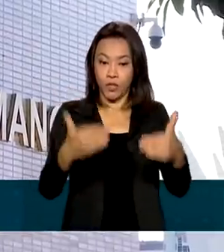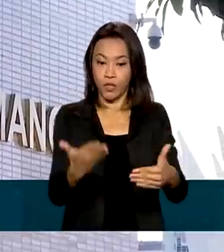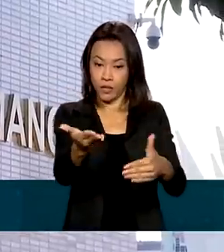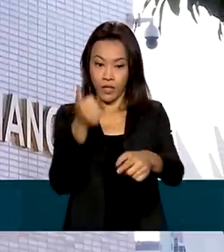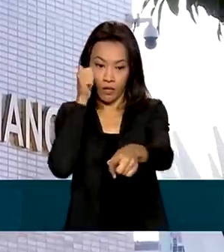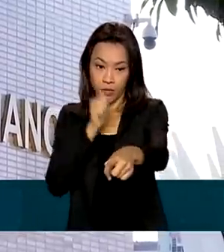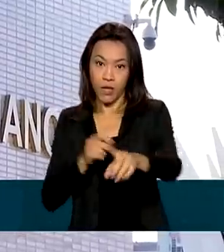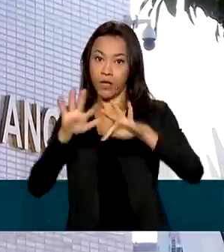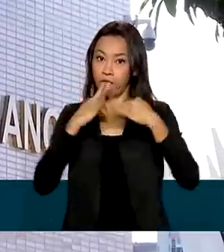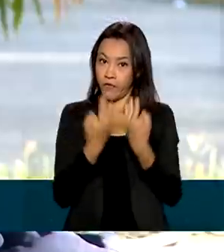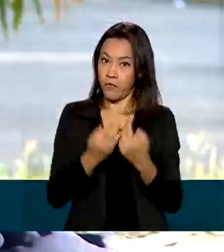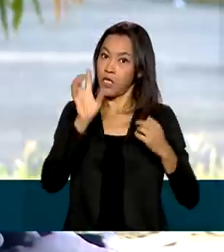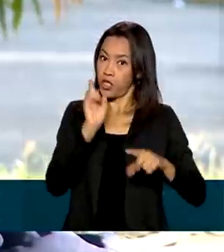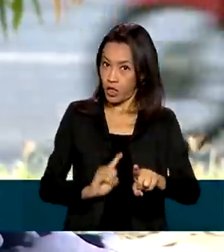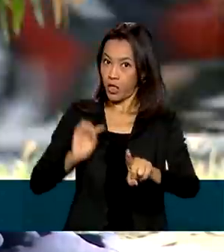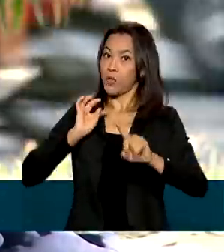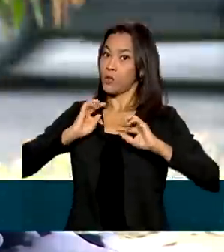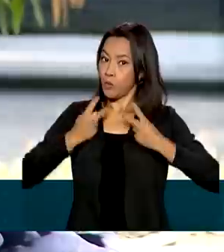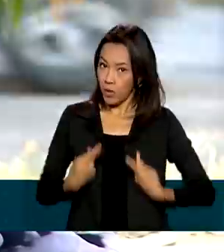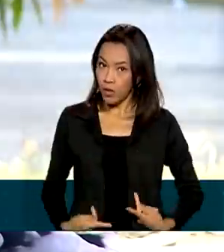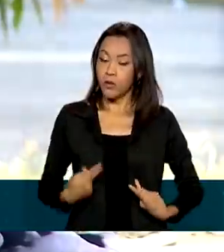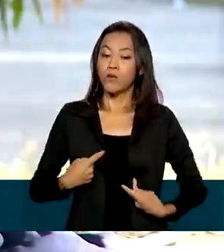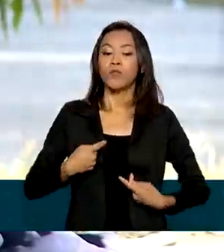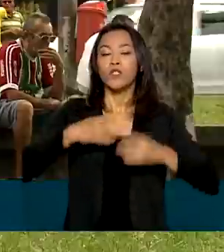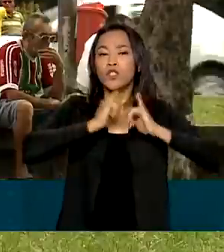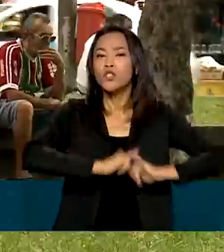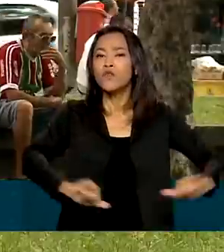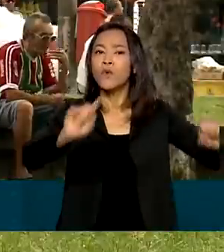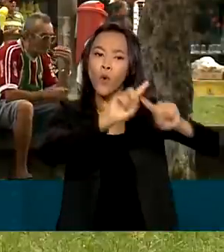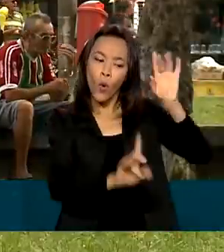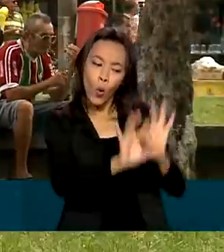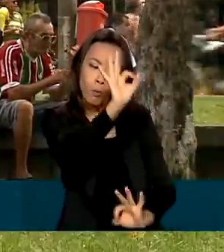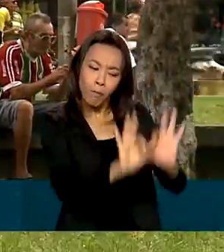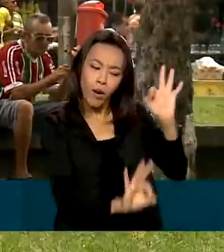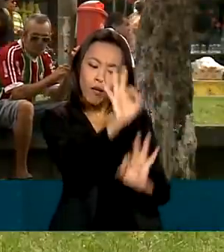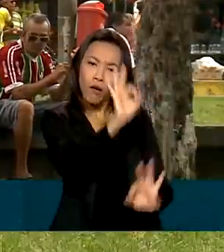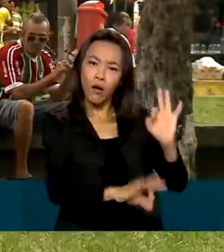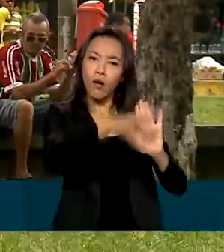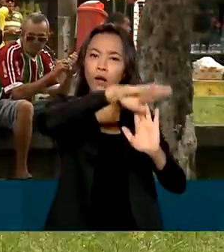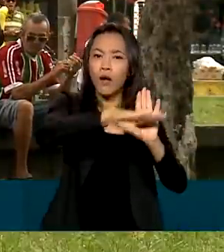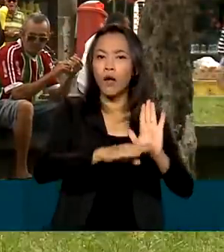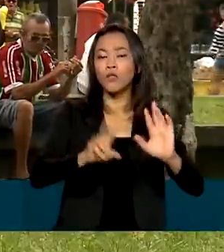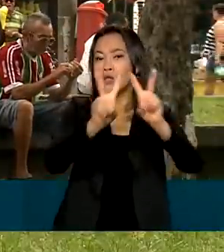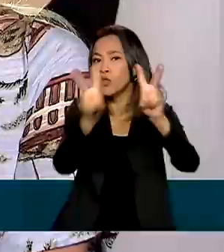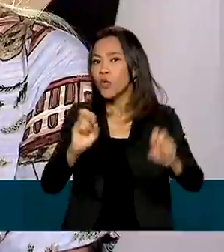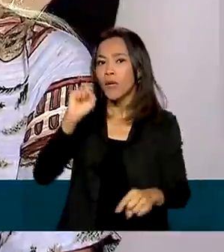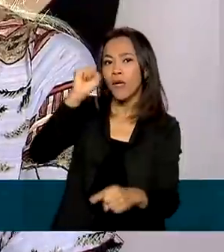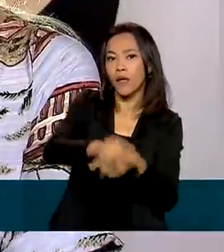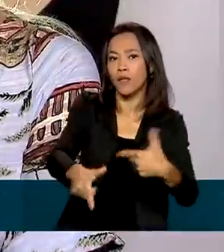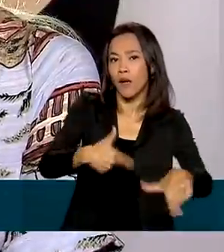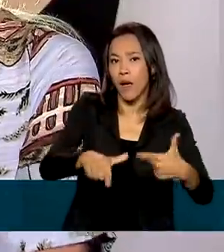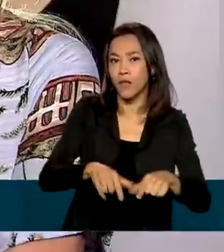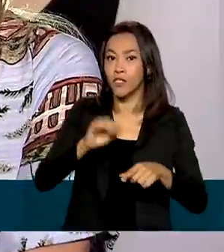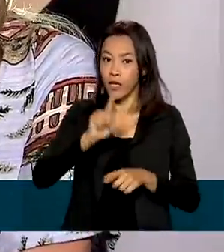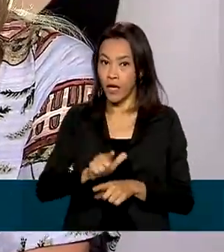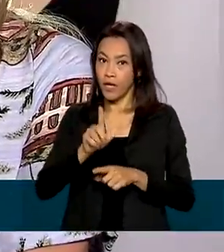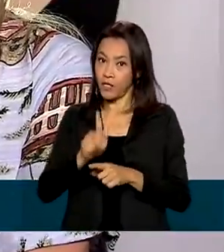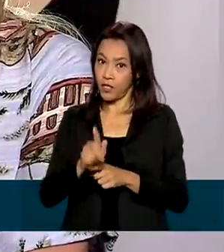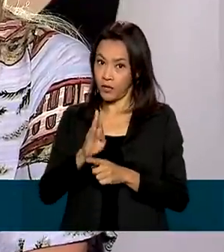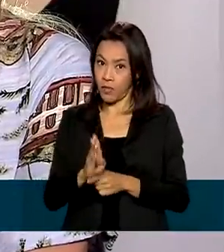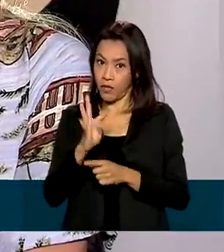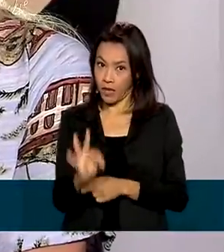da Família e dos Direitos Humanos lançou o Plano Nacional de Empregabilidade LGBT. O Plano Nacional de